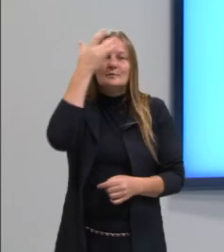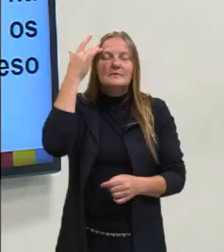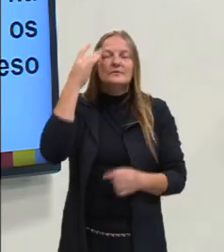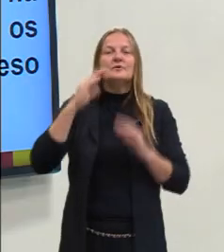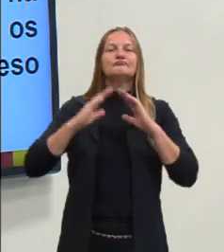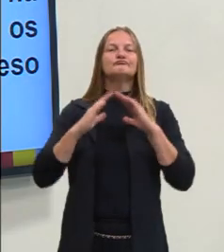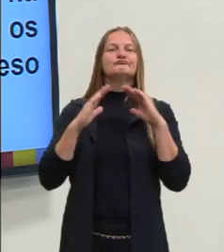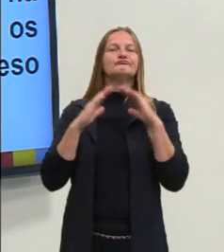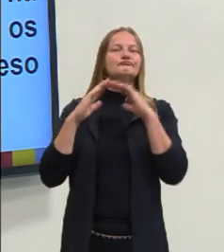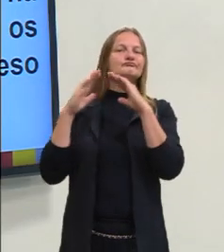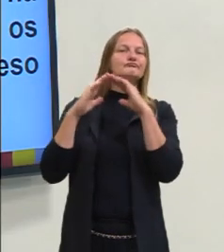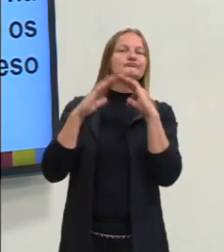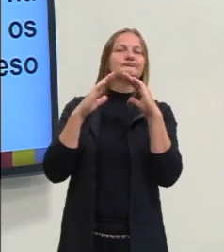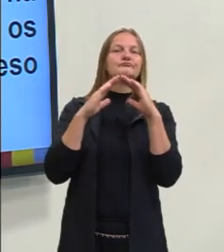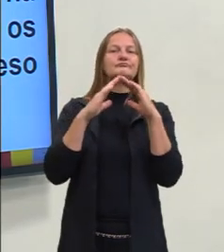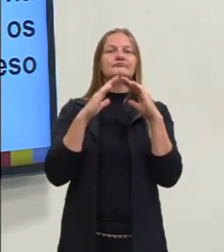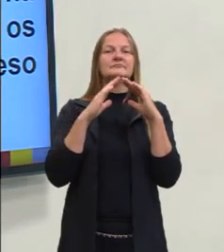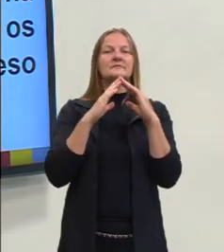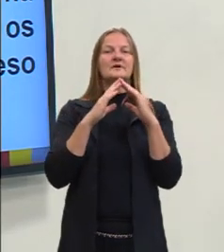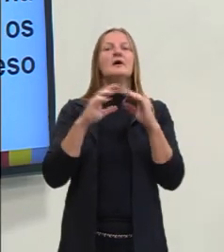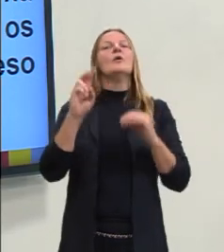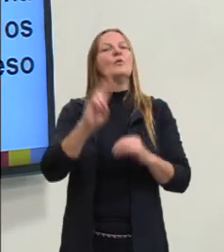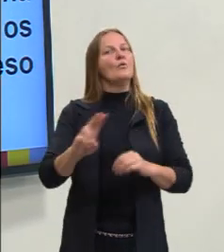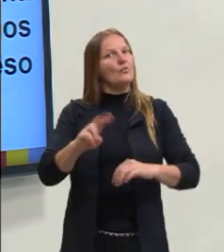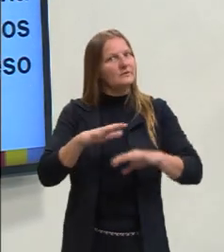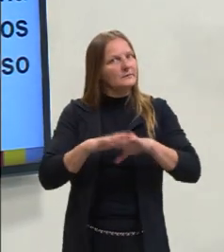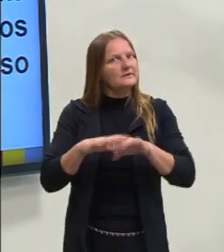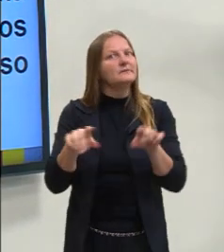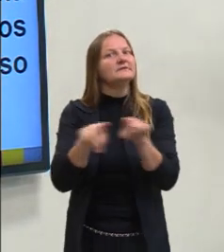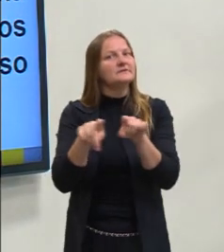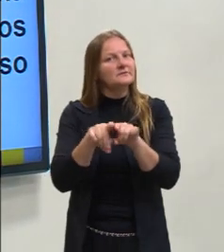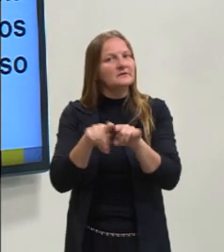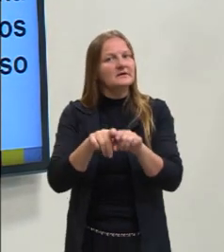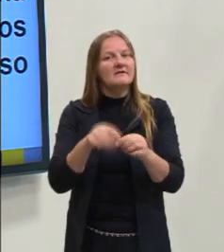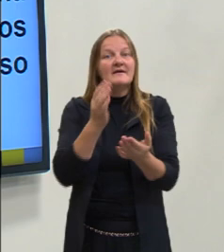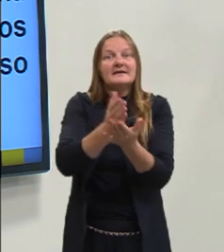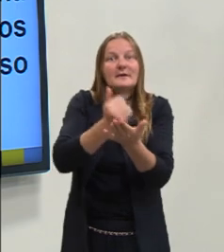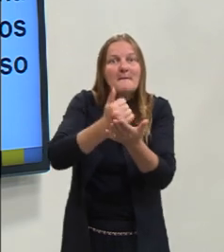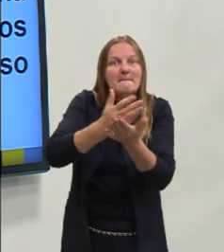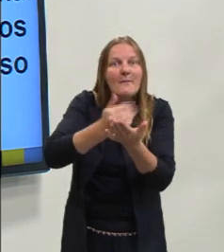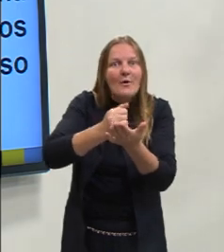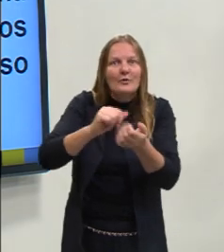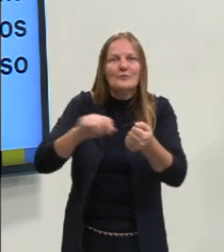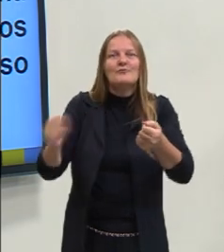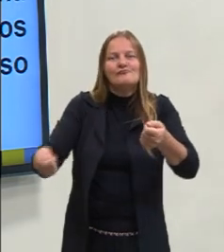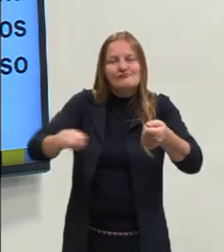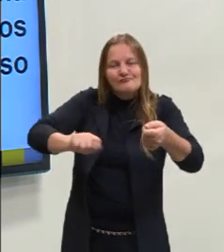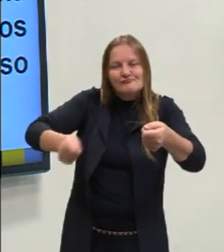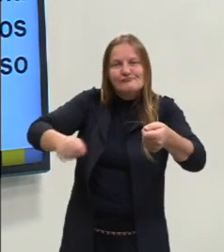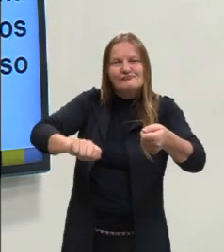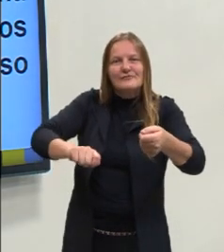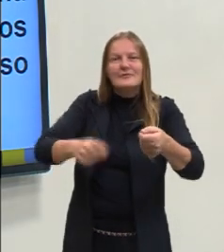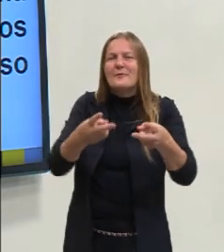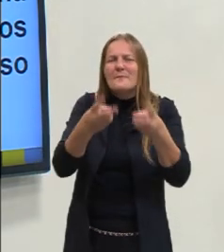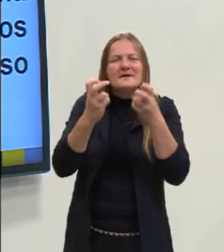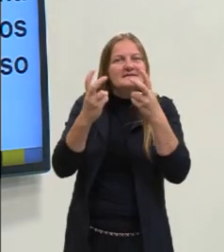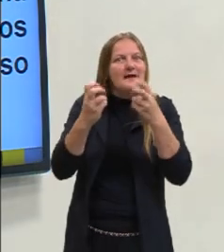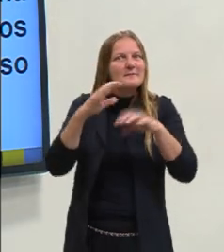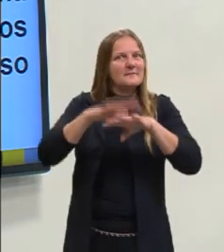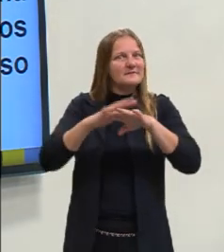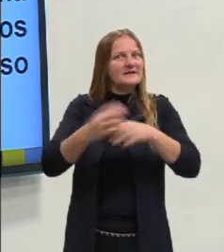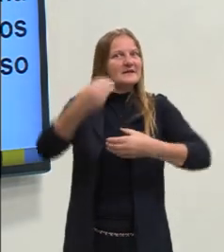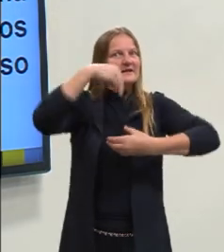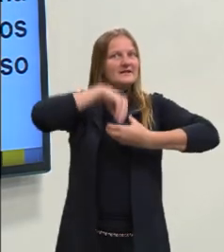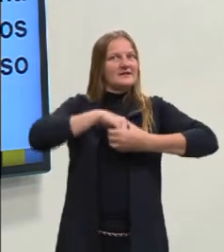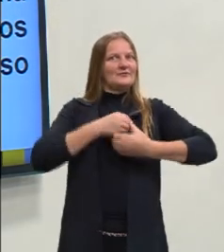mais em casa, ou seja, do lar, ela vai estar utilizando a matemática até mesmo para fazer um bolo. Isso é muito comum, a gente não percebe o quanto a matemática está